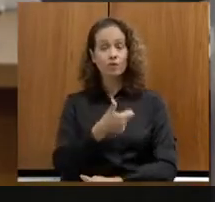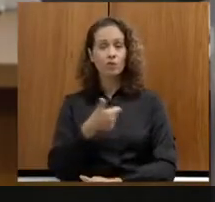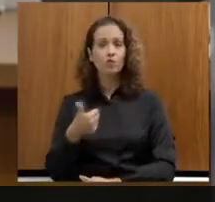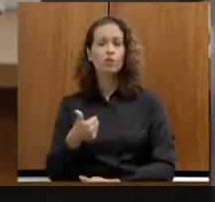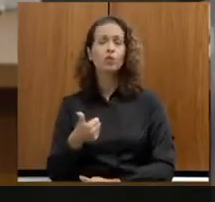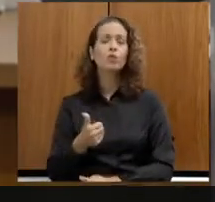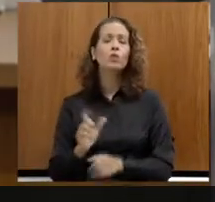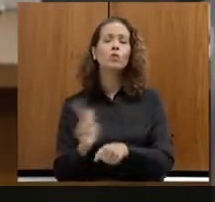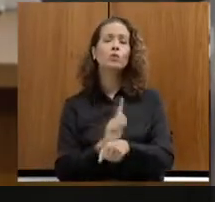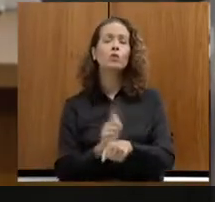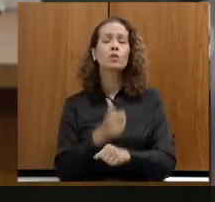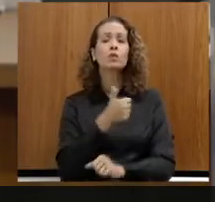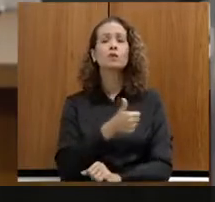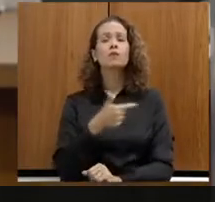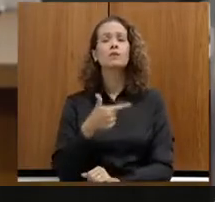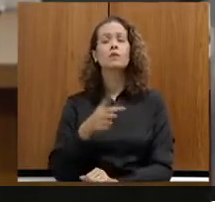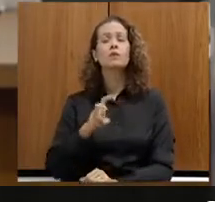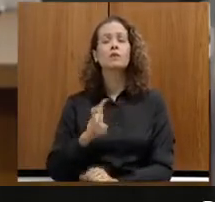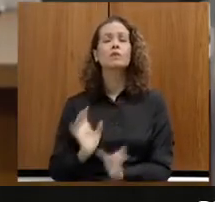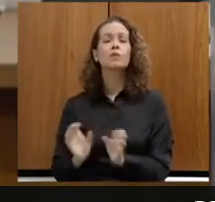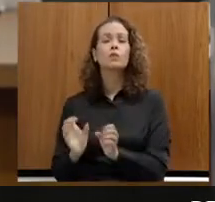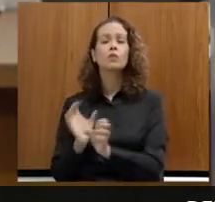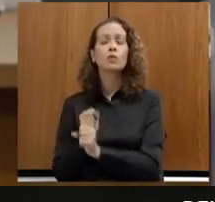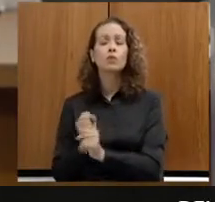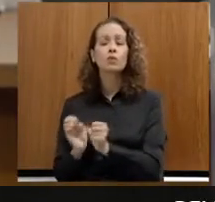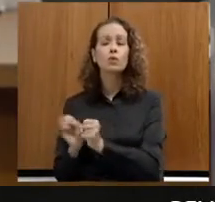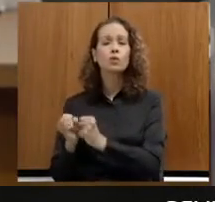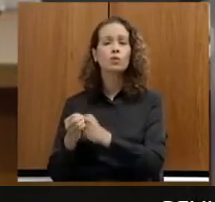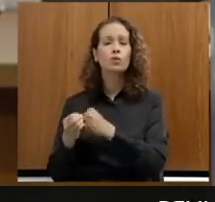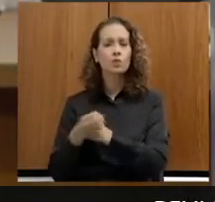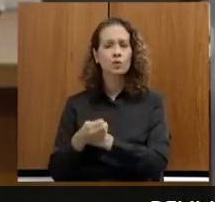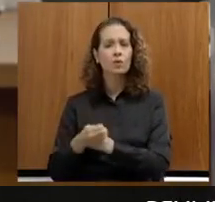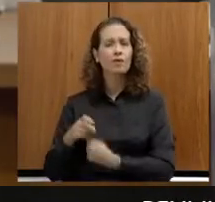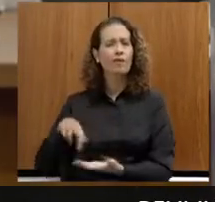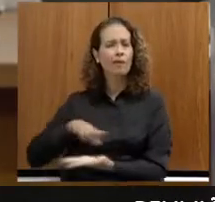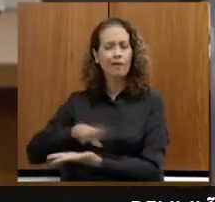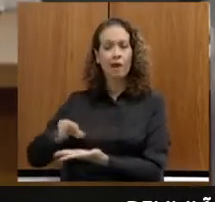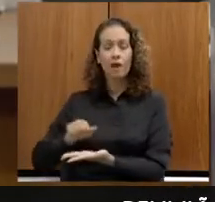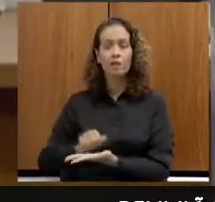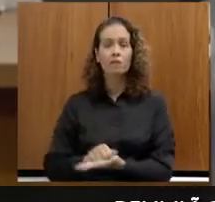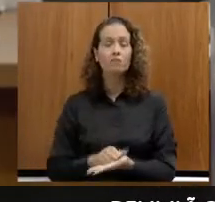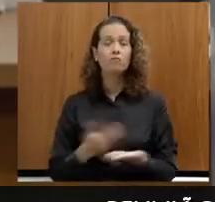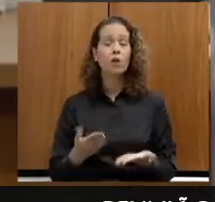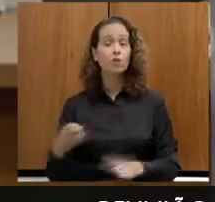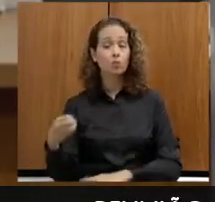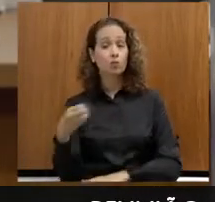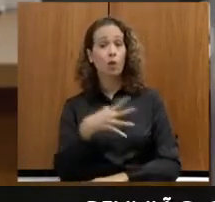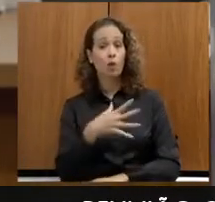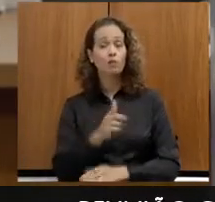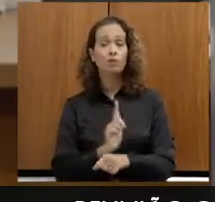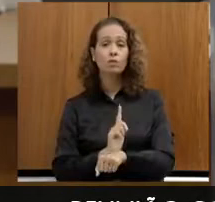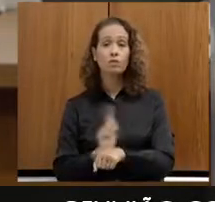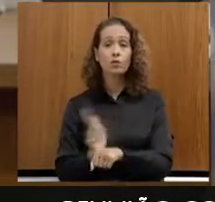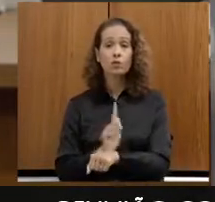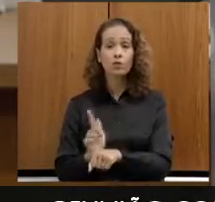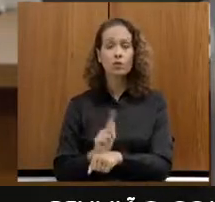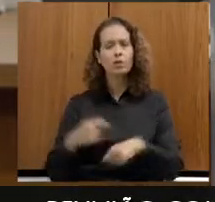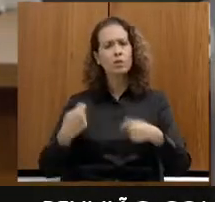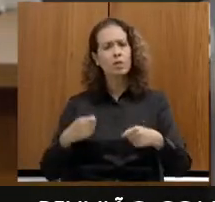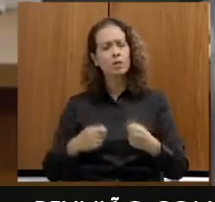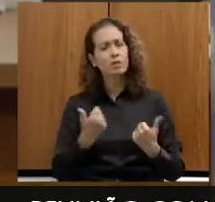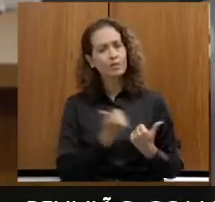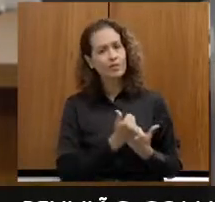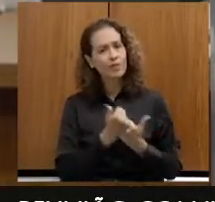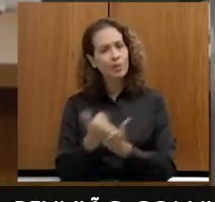gestores em 62 municípios. são gestores novos que estão chegando e a gente precisa dar esse apoio técnico para